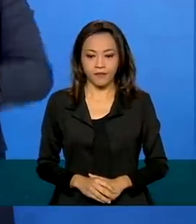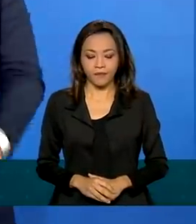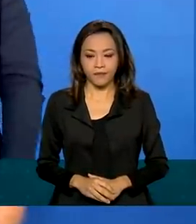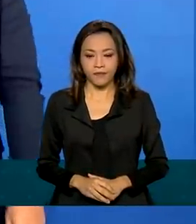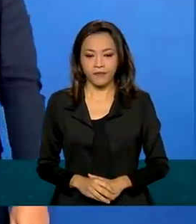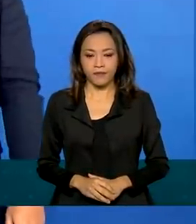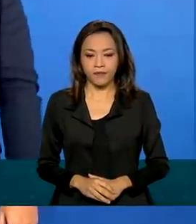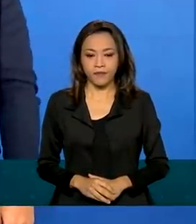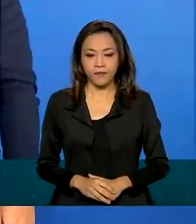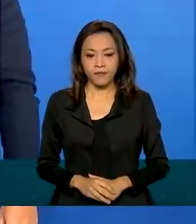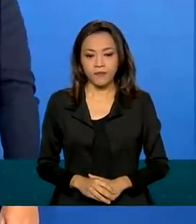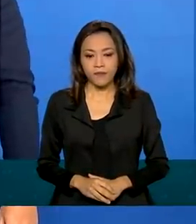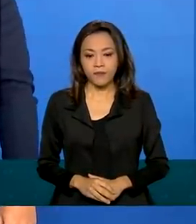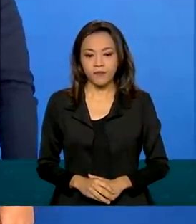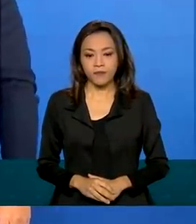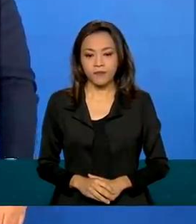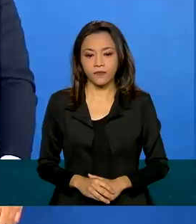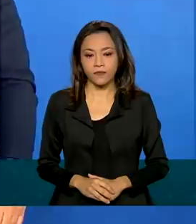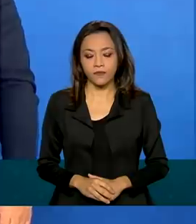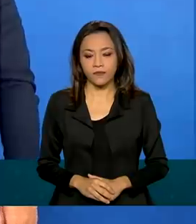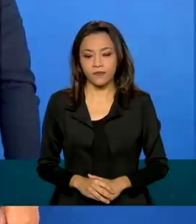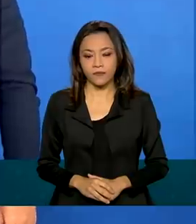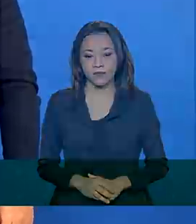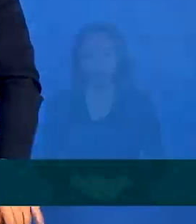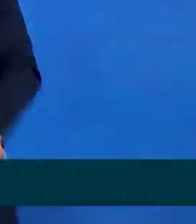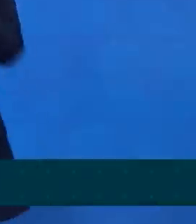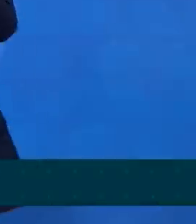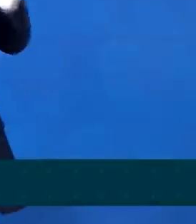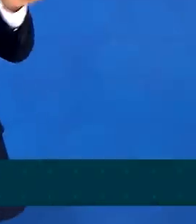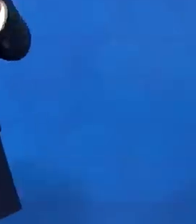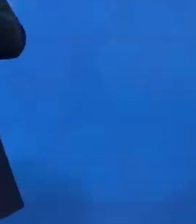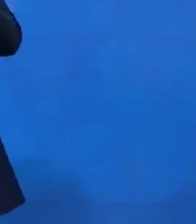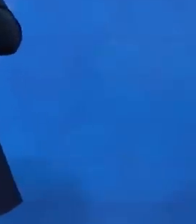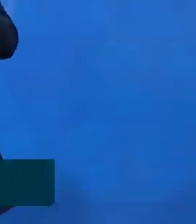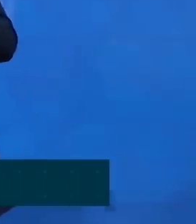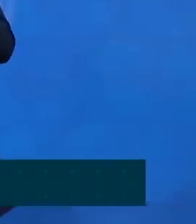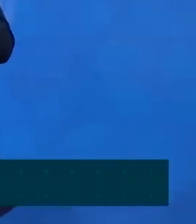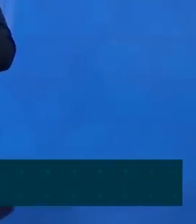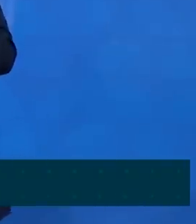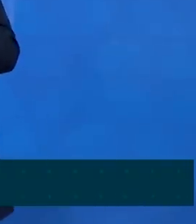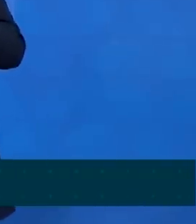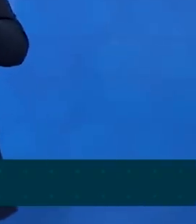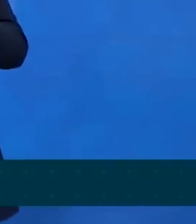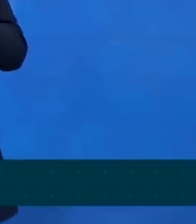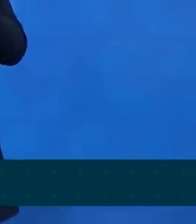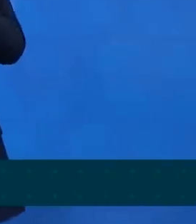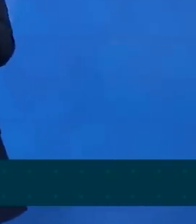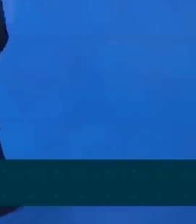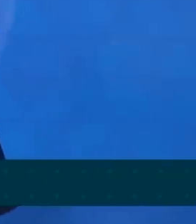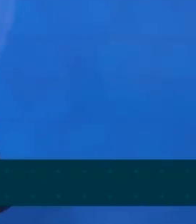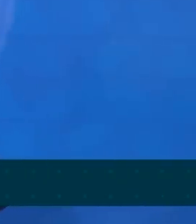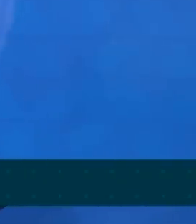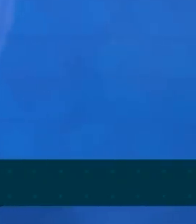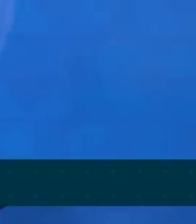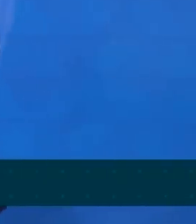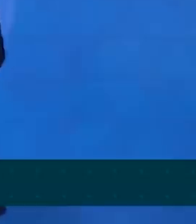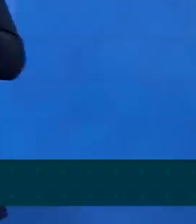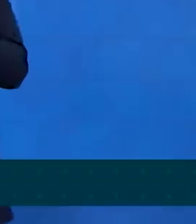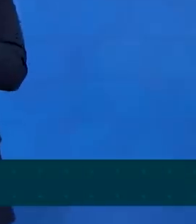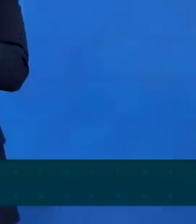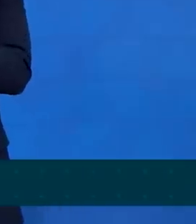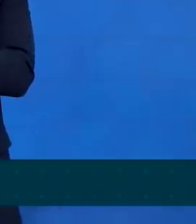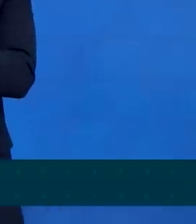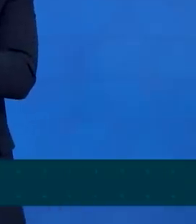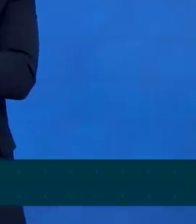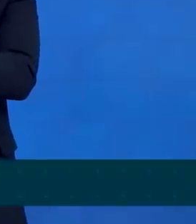melhores atletas olímpicos e paralímpicos do Brasil, em especial onde ninguém quis fazer como o skate,